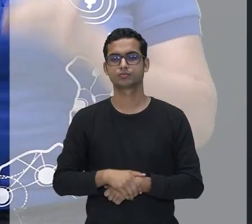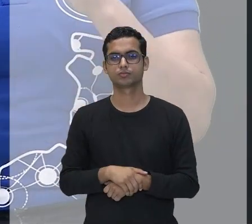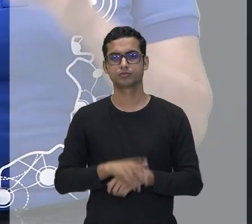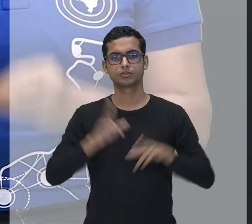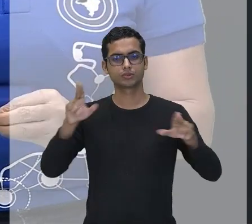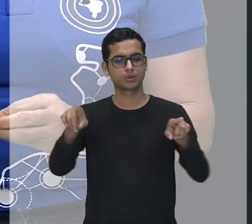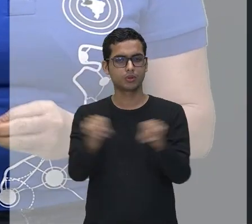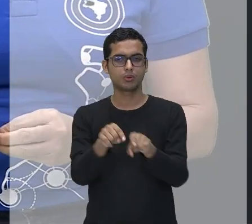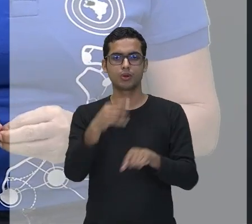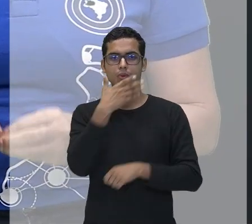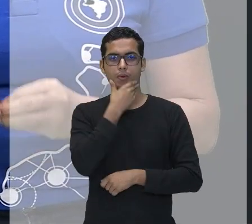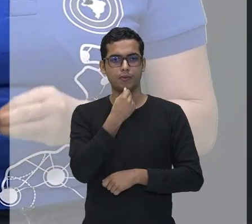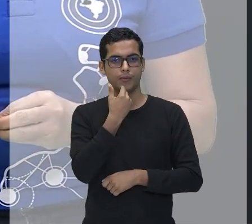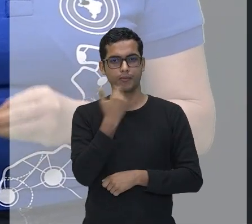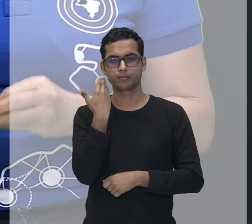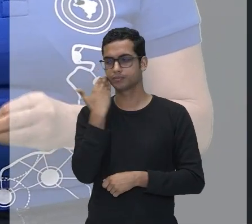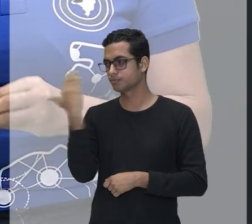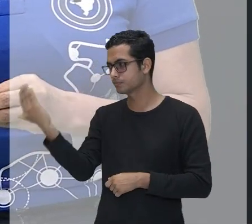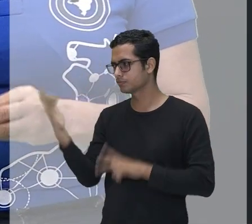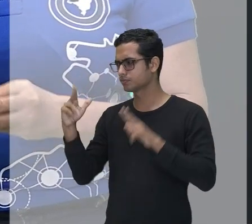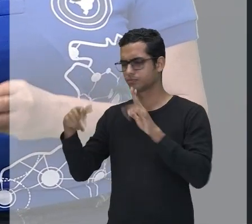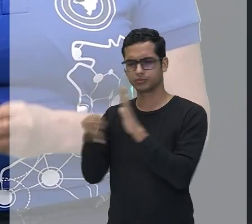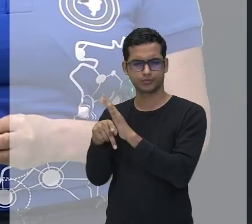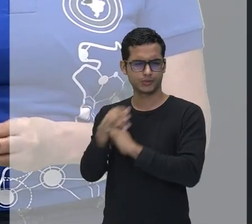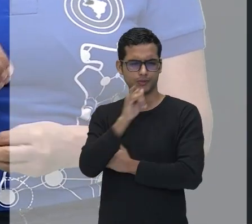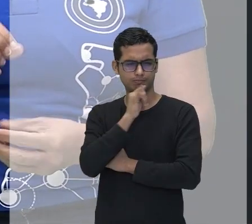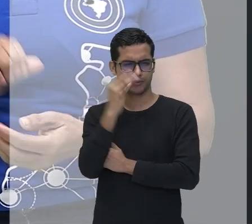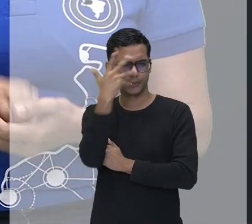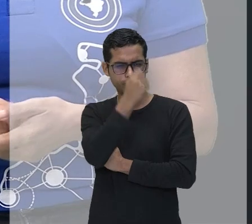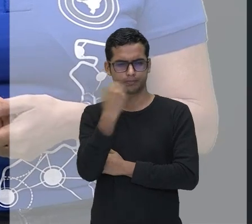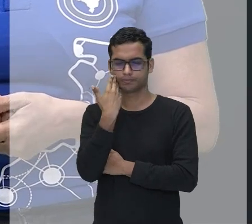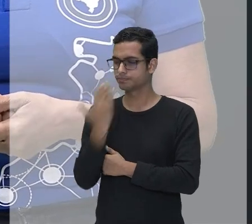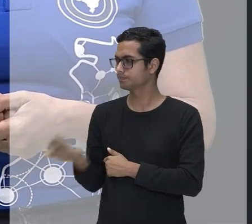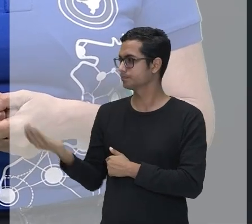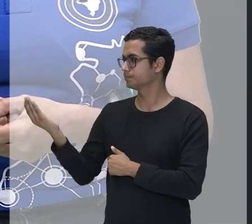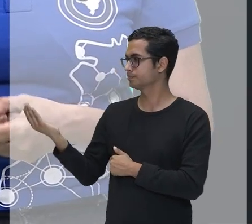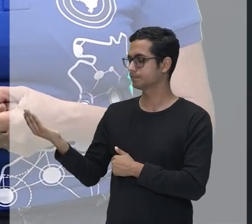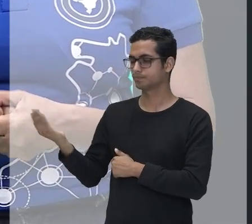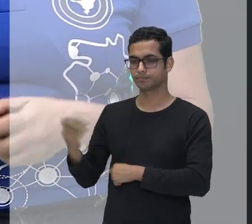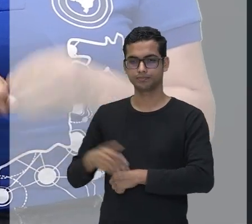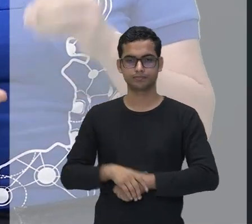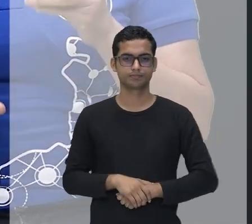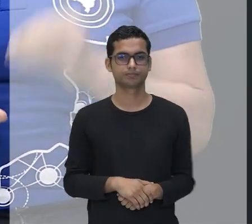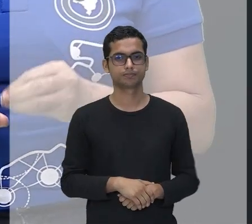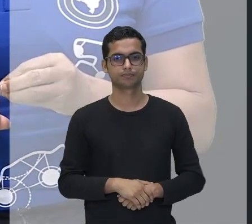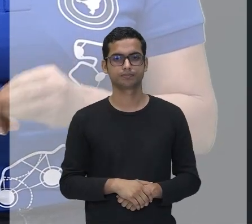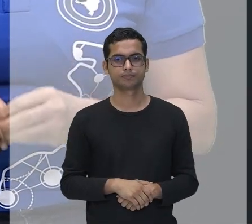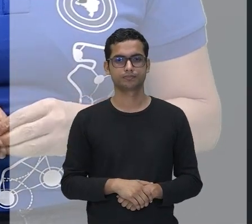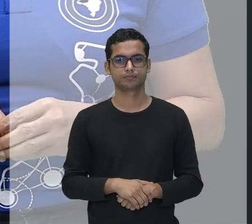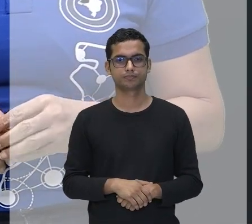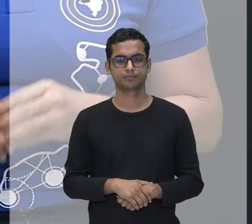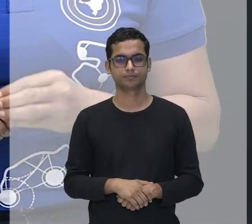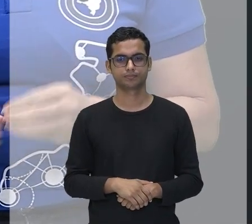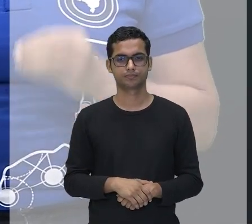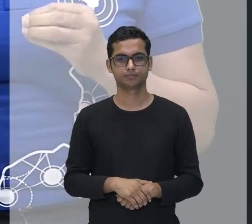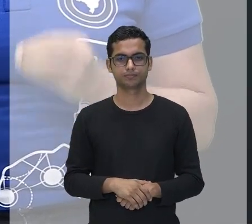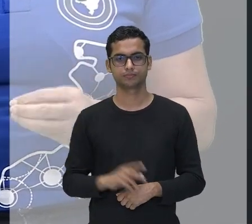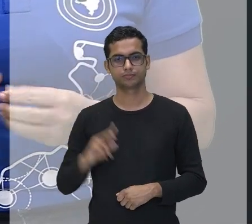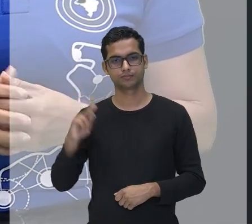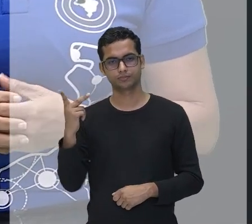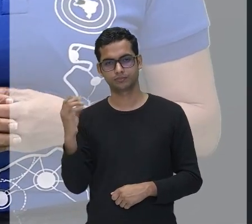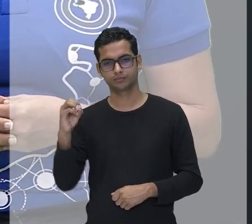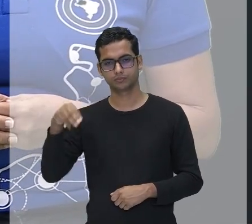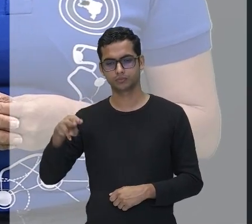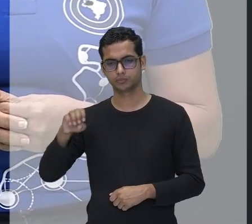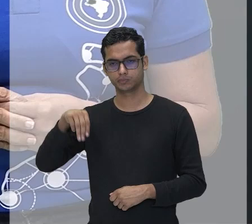bonito, está também no singular, assim como homem, está no masculino por conta